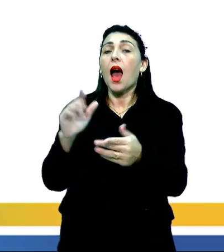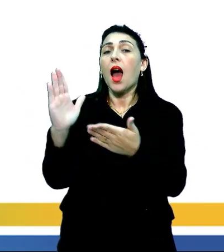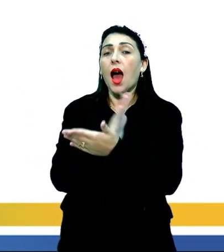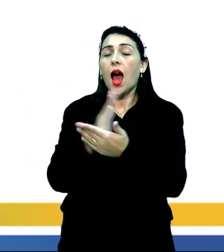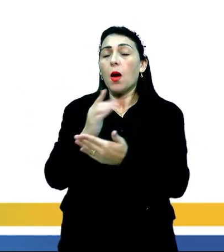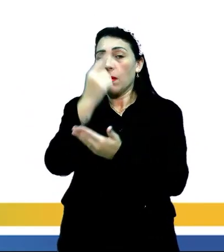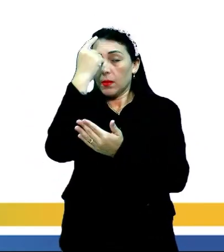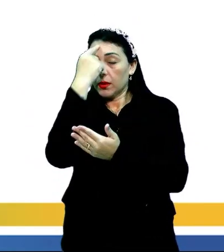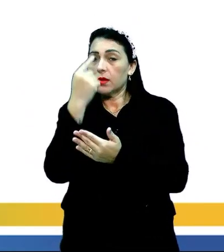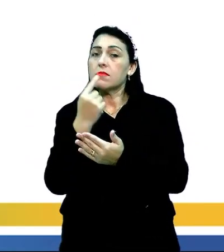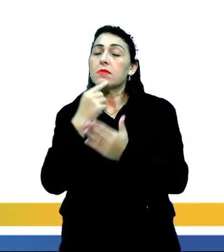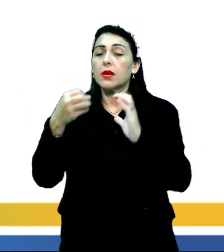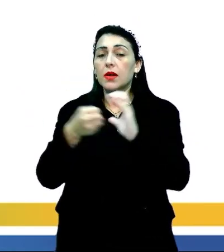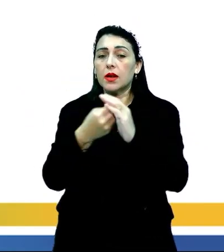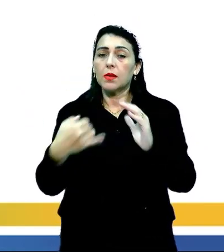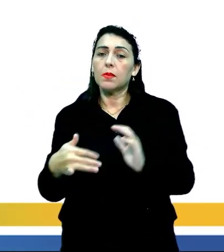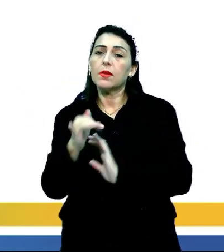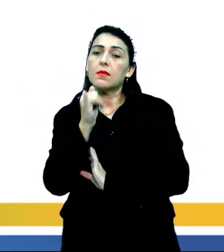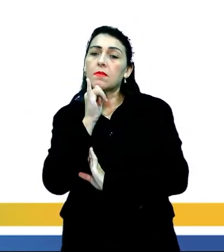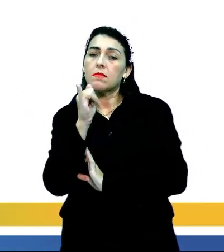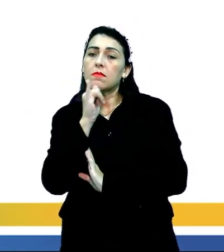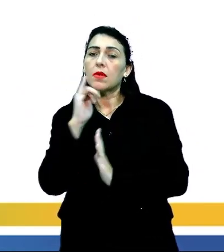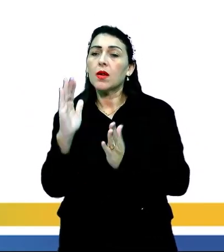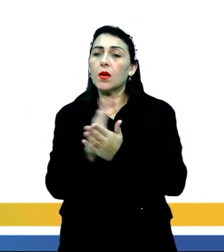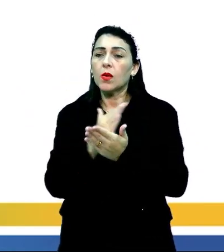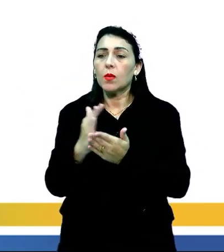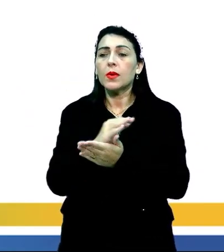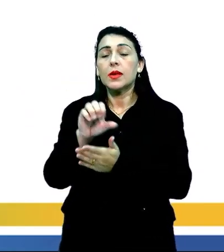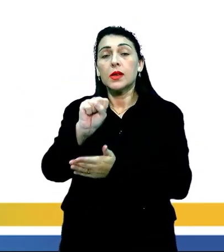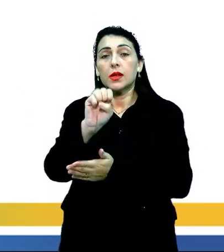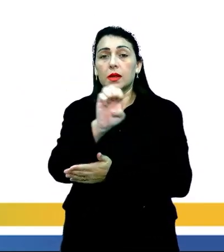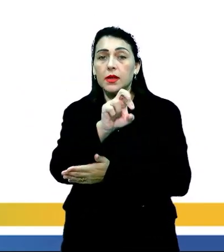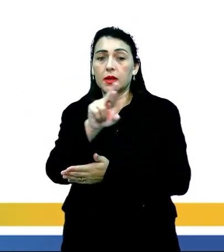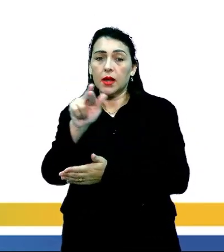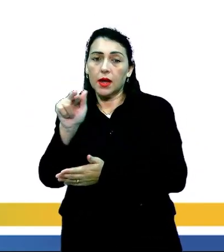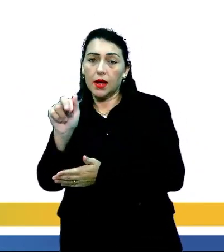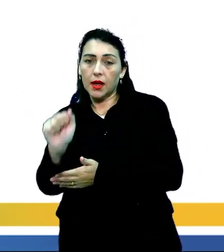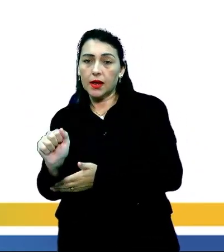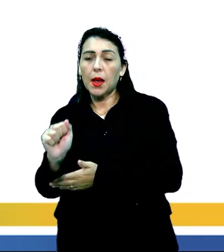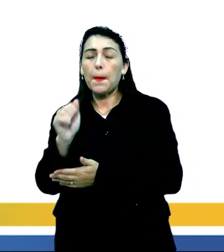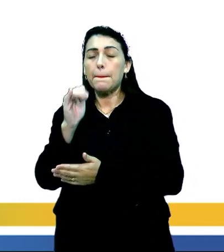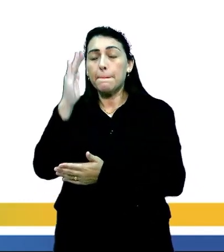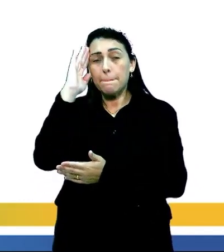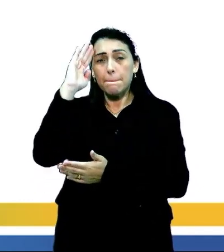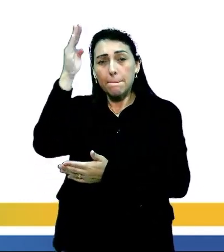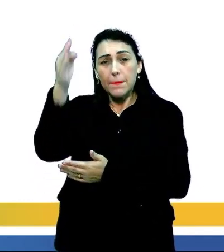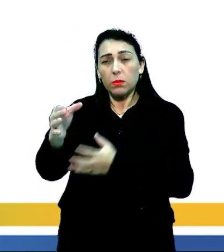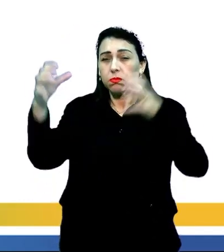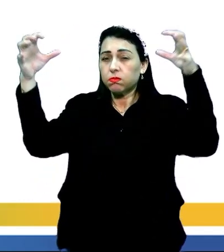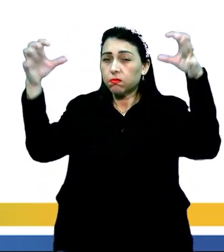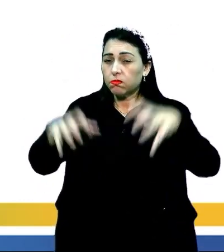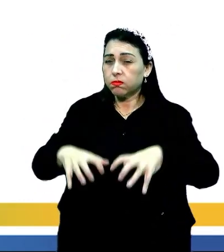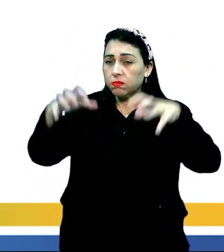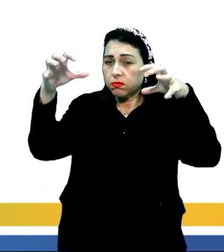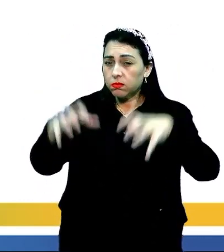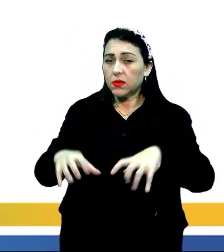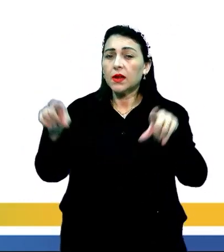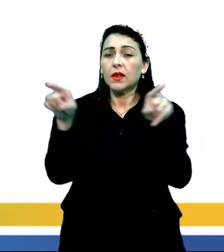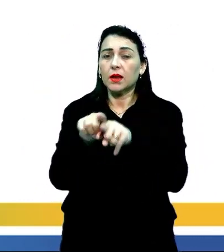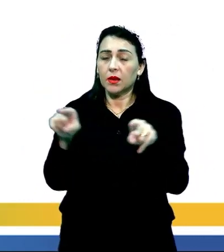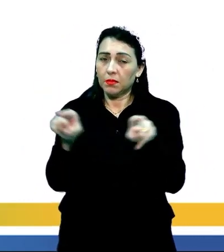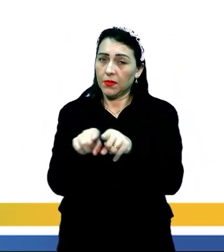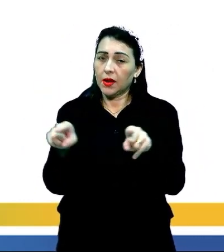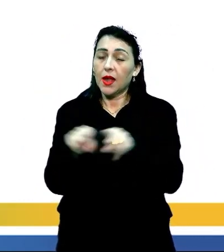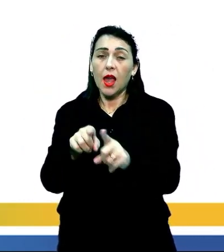paisagens características, por exemplo, como algumas serras erodidas, principalmente pelas chuvas. Nesse